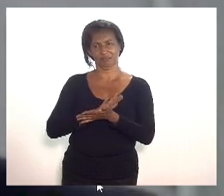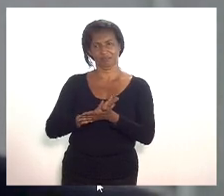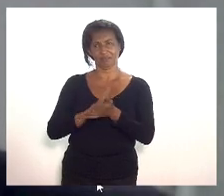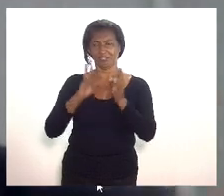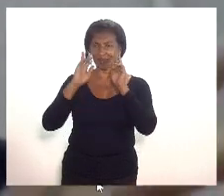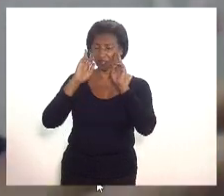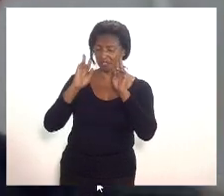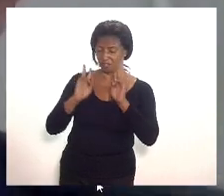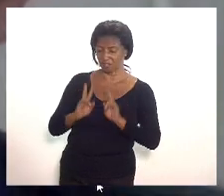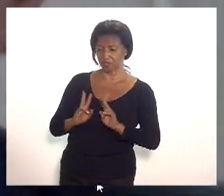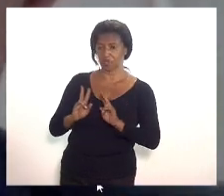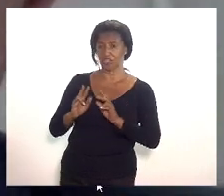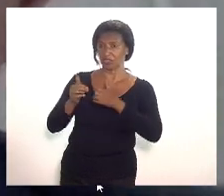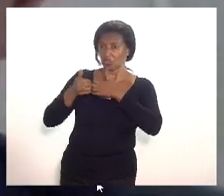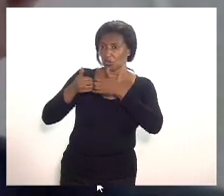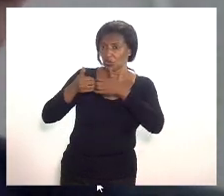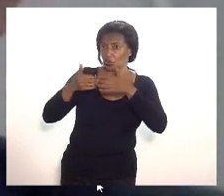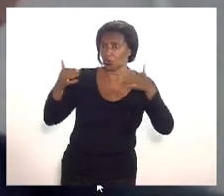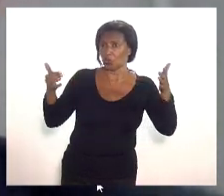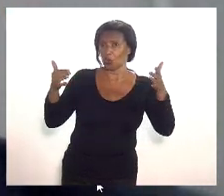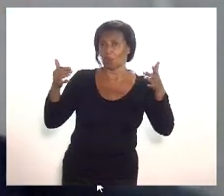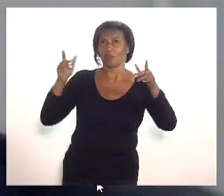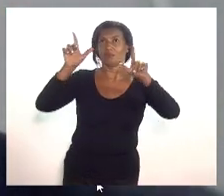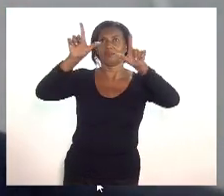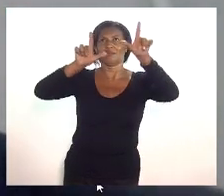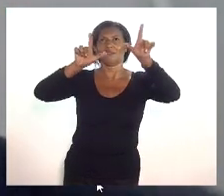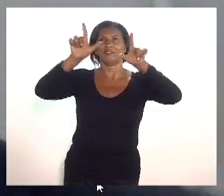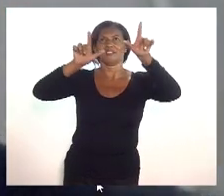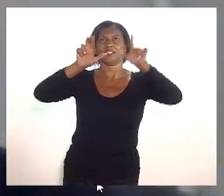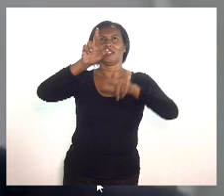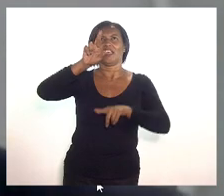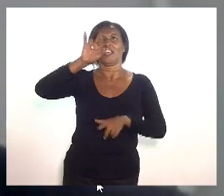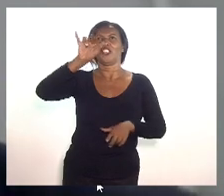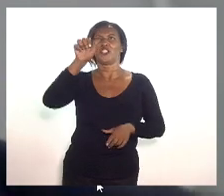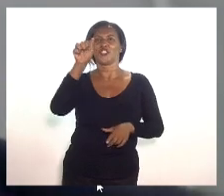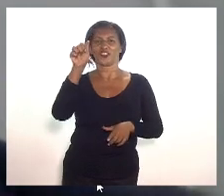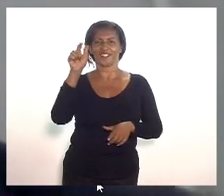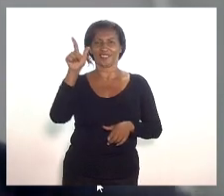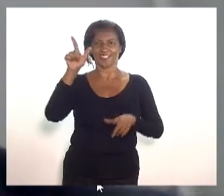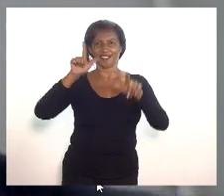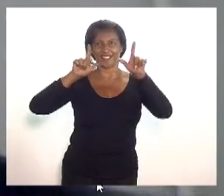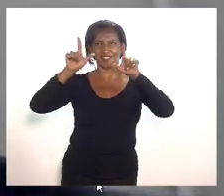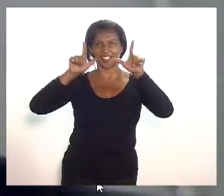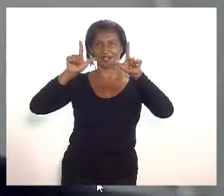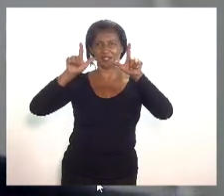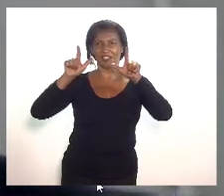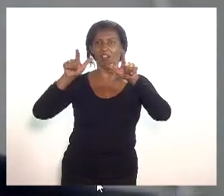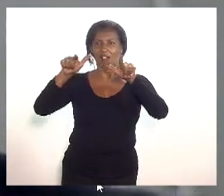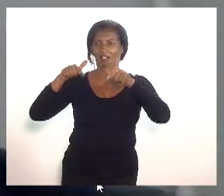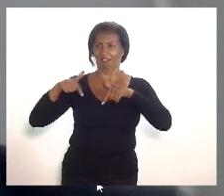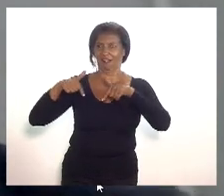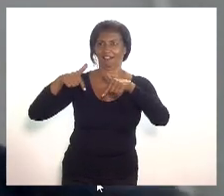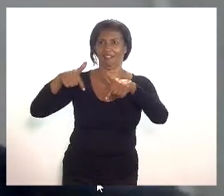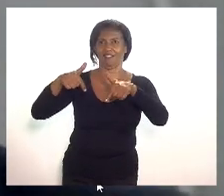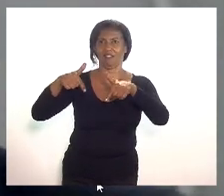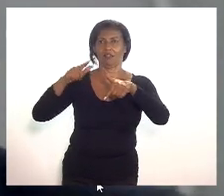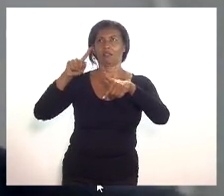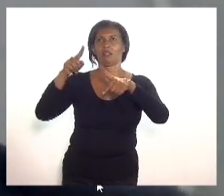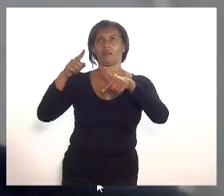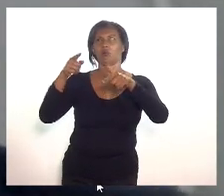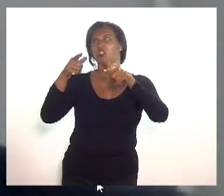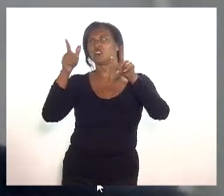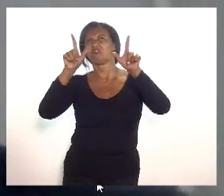funcionavam no início do Bom Dia Rio e quando acabava o RJ1 eram desmobilizadas efetivamente